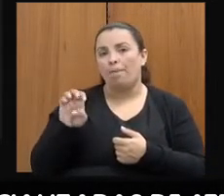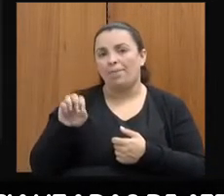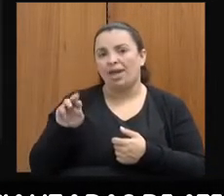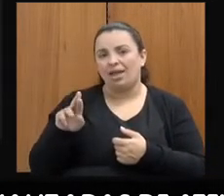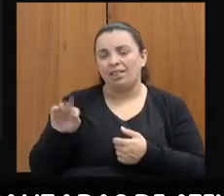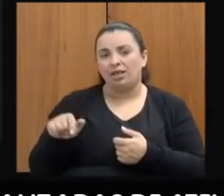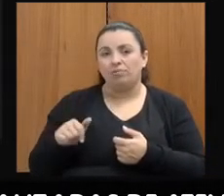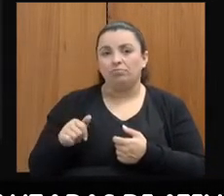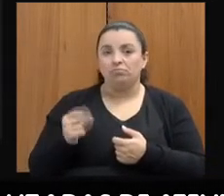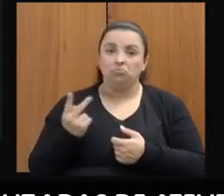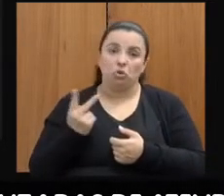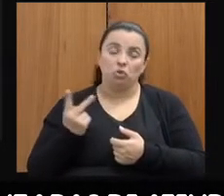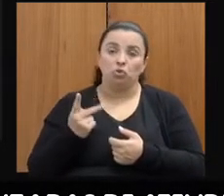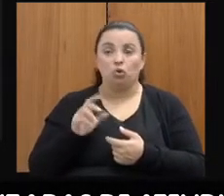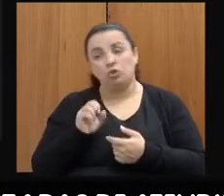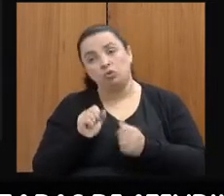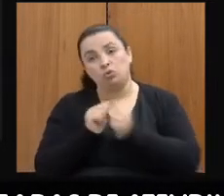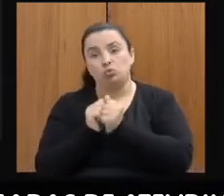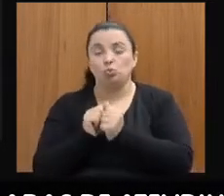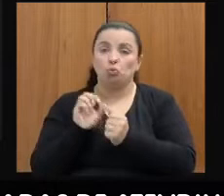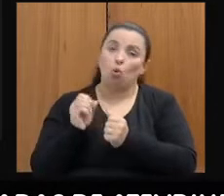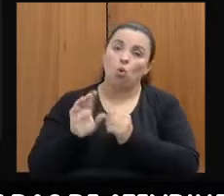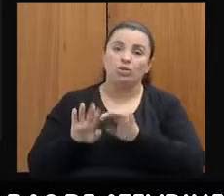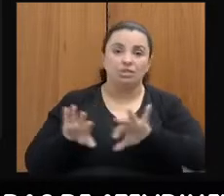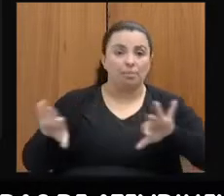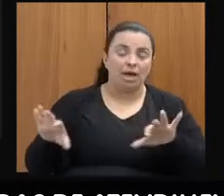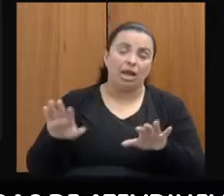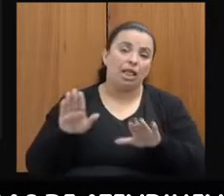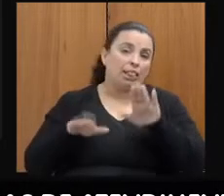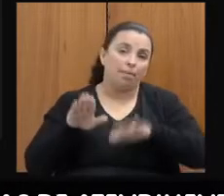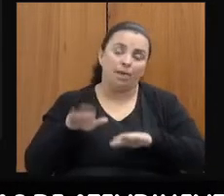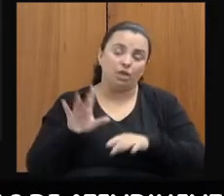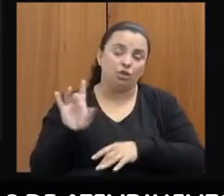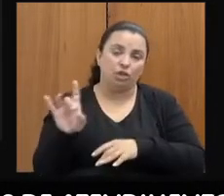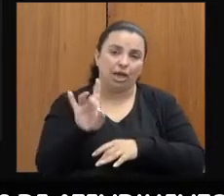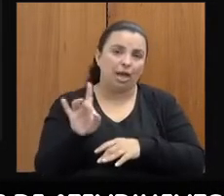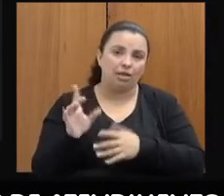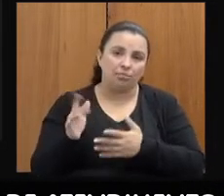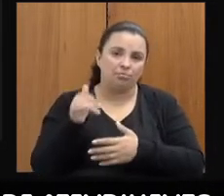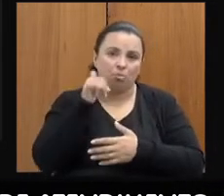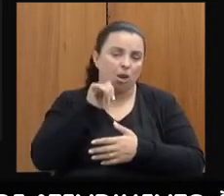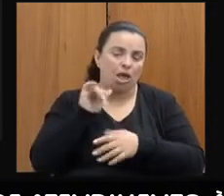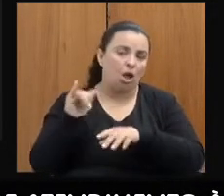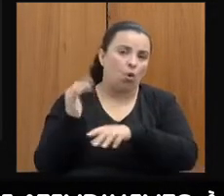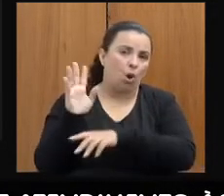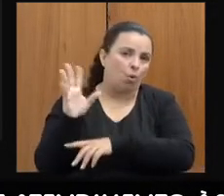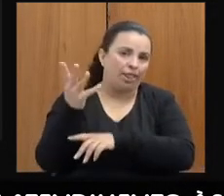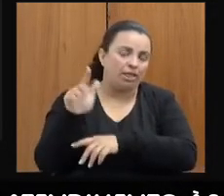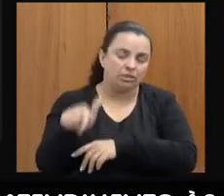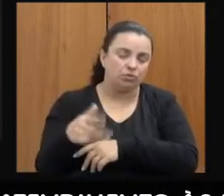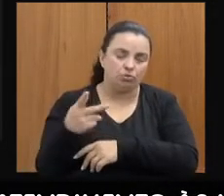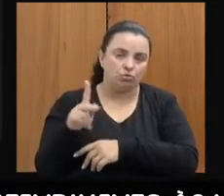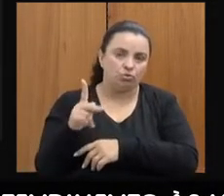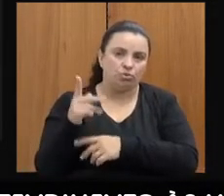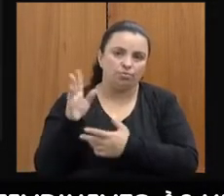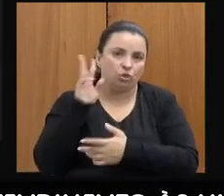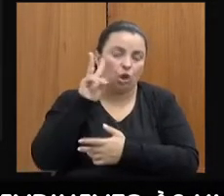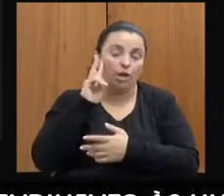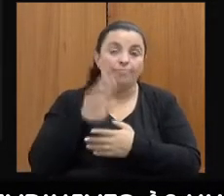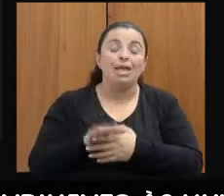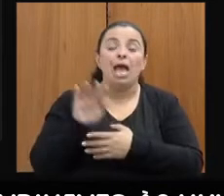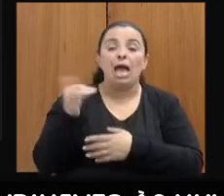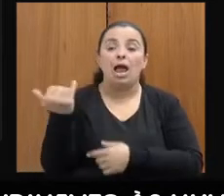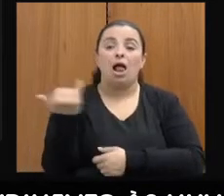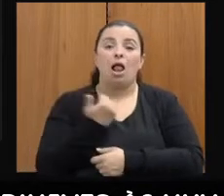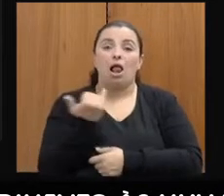acolhimento, às vezes faz até junto, dependendo da demanda, e aí cada caso é uma situação. E aí ela conta, e assim que ela termina de narrar os fatos para a gente,